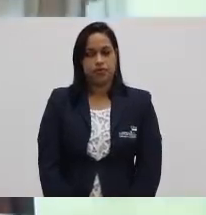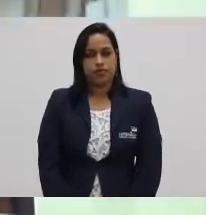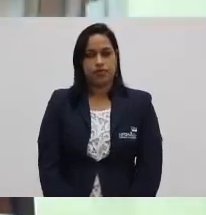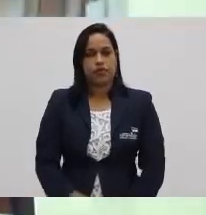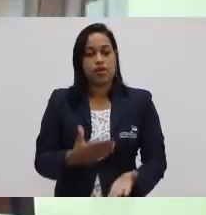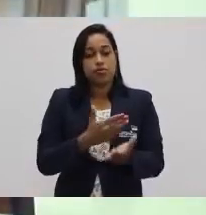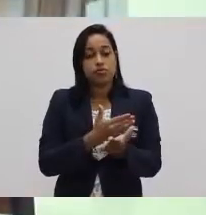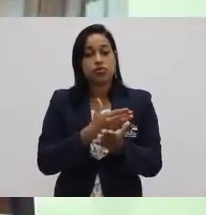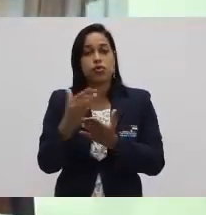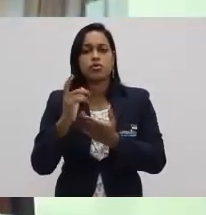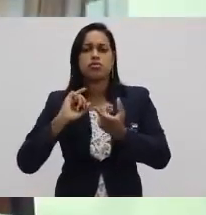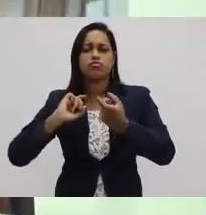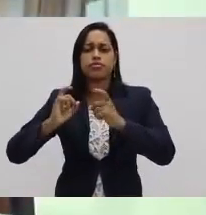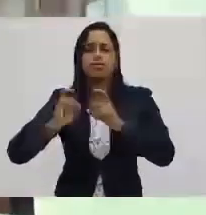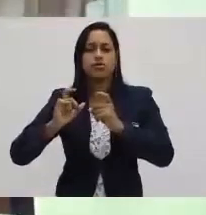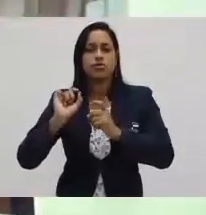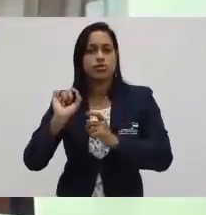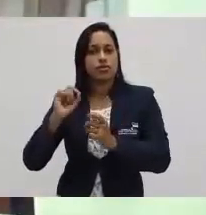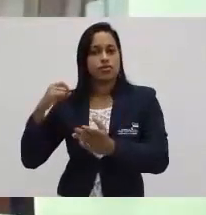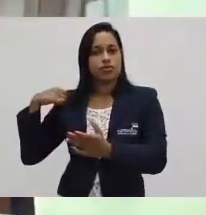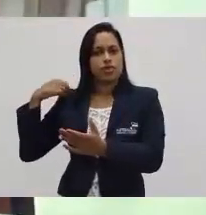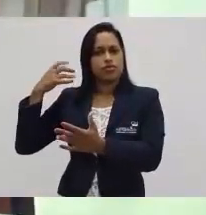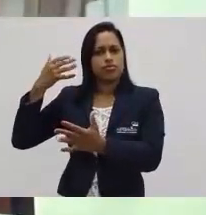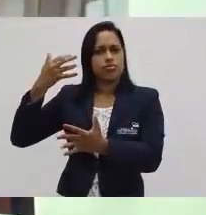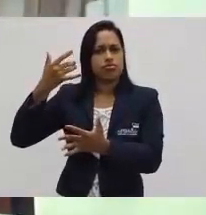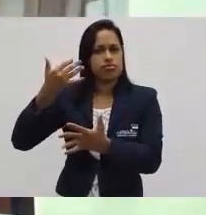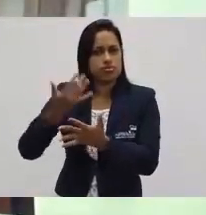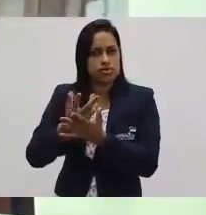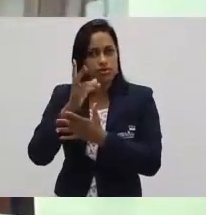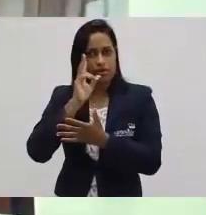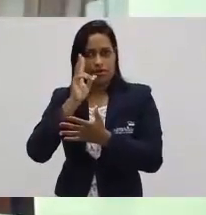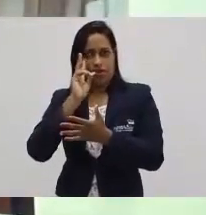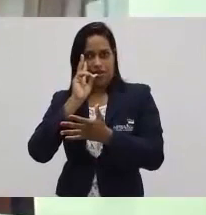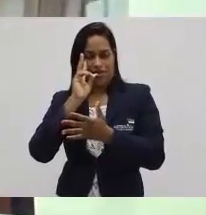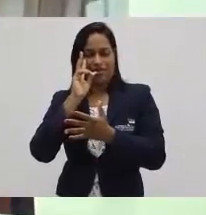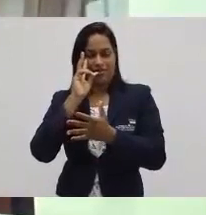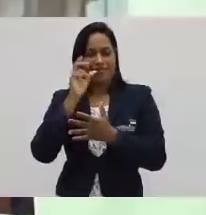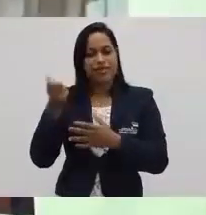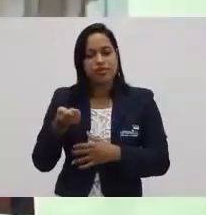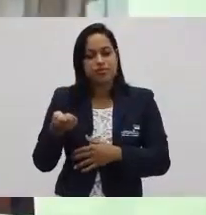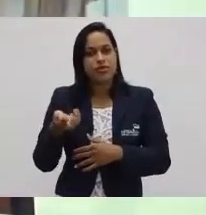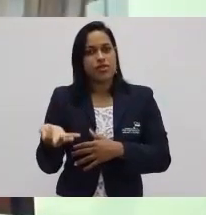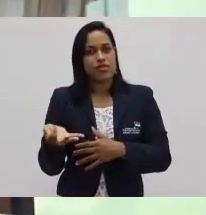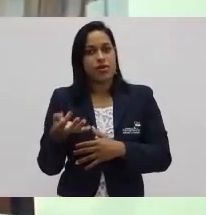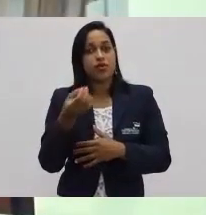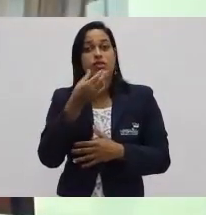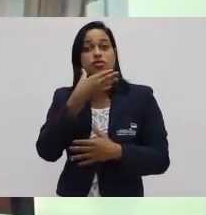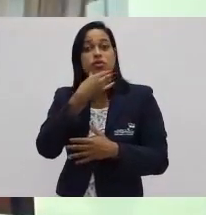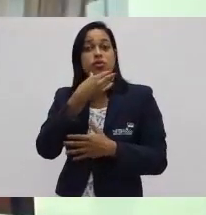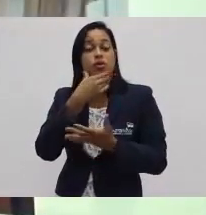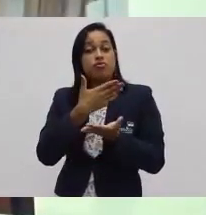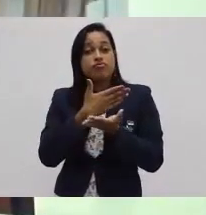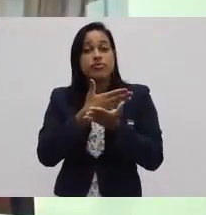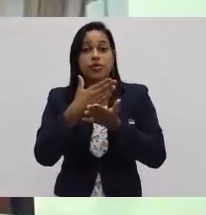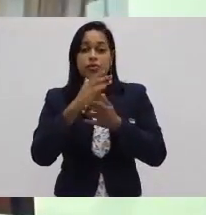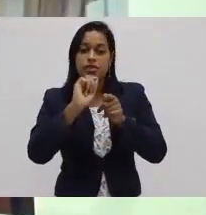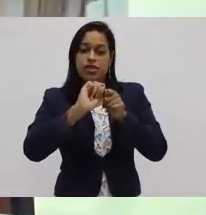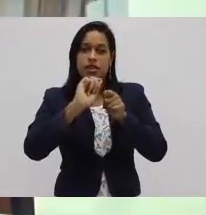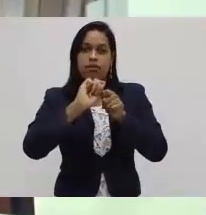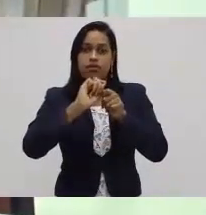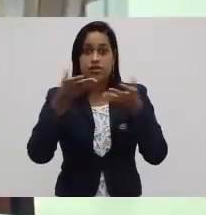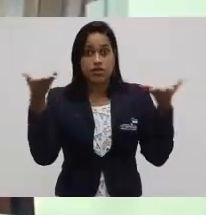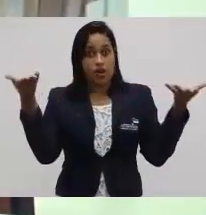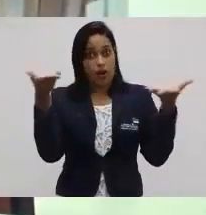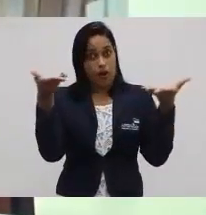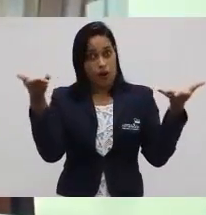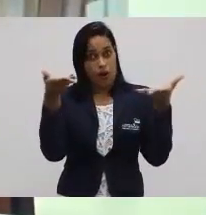Vamos começar a discutir um pouco a evolução histórica da produção. Desde que os homens começaram a fazer grandes monumentos que